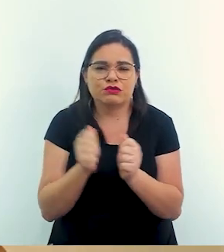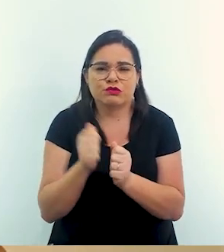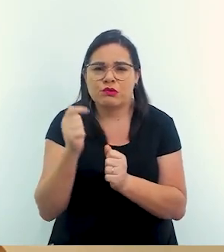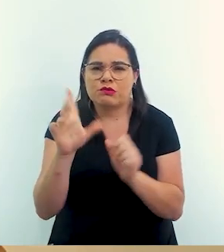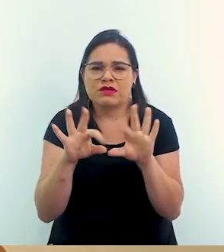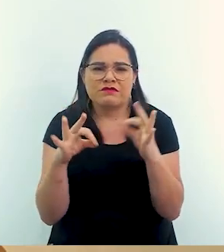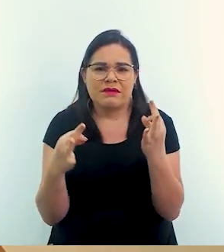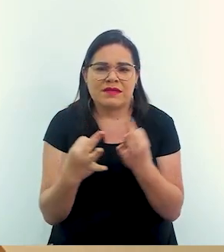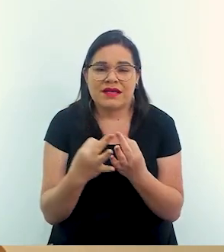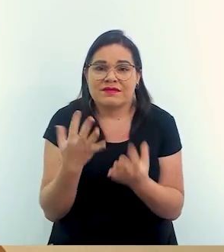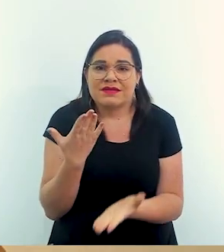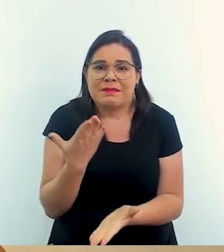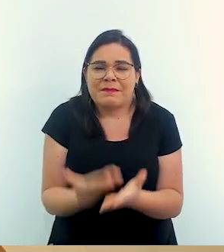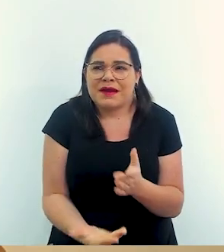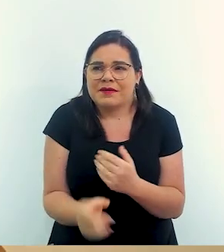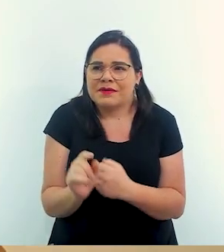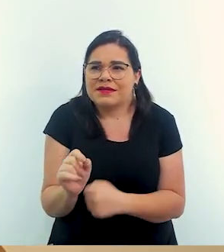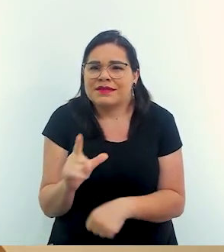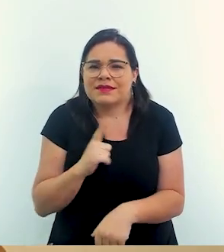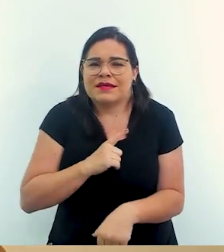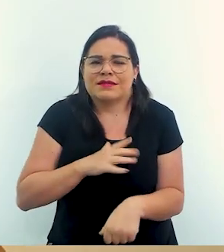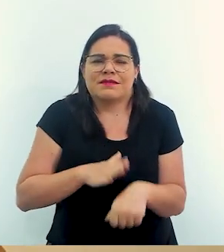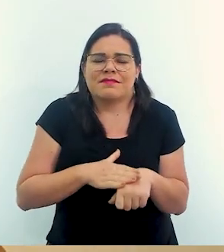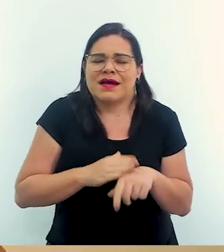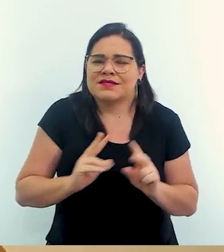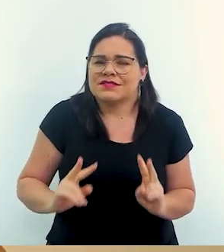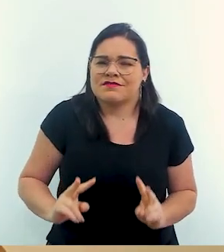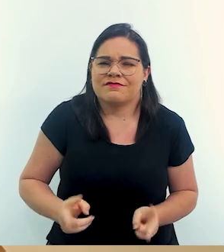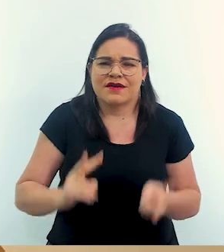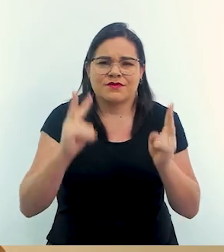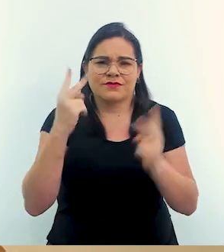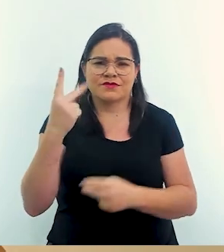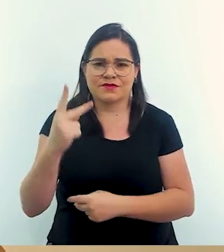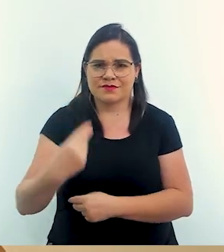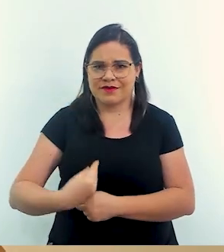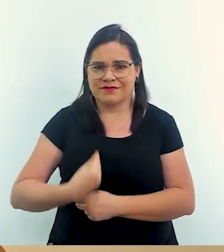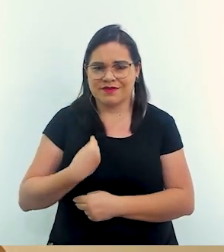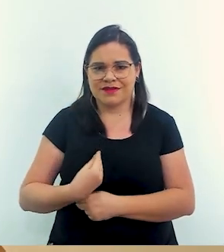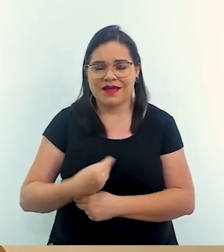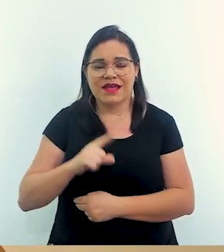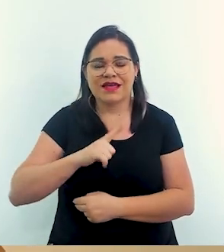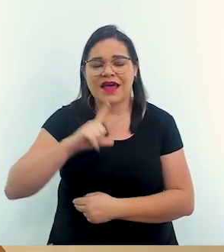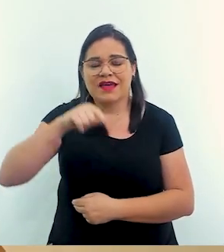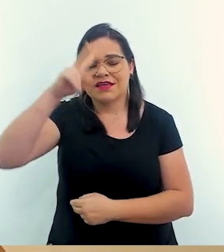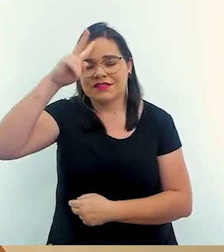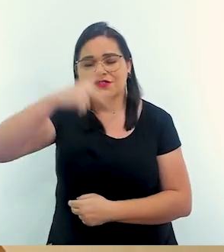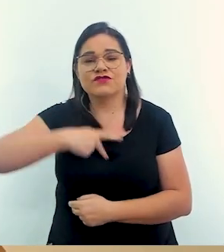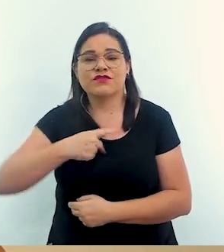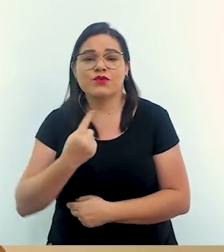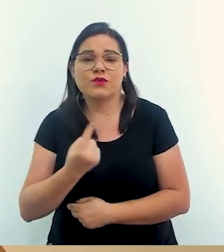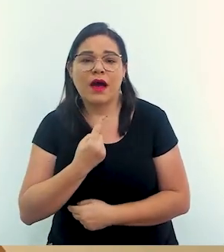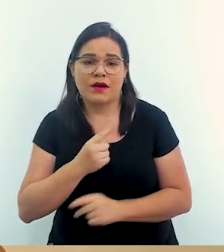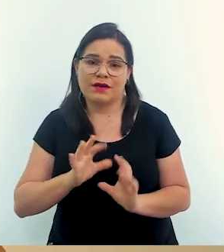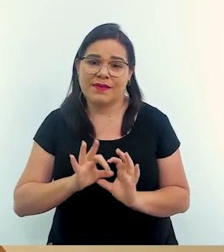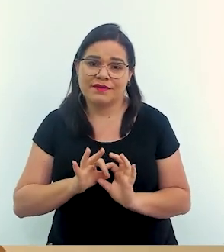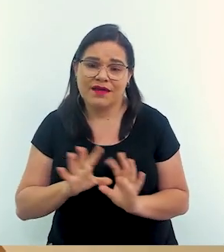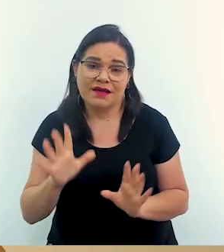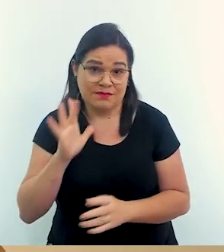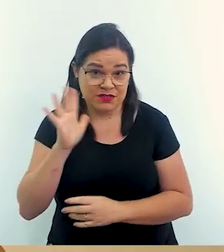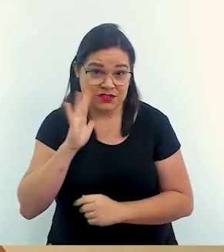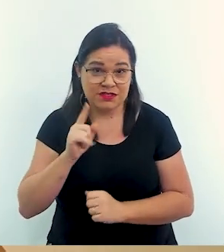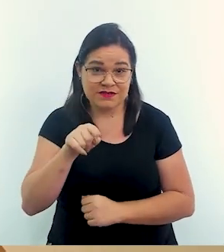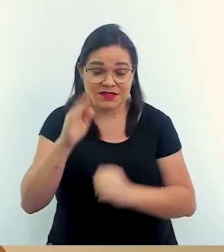famílias que você perde o que você tem de mais valioso na sua vida, que é a sua individualidade, sua liberdade.